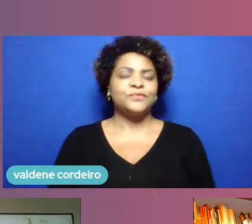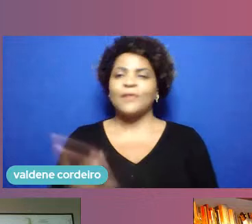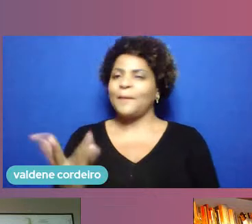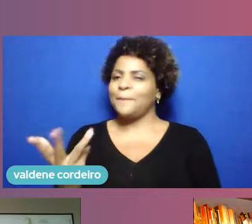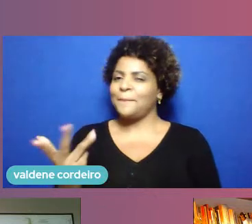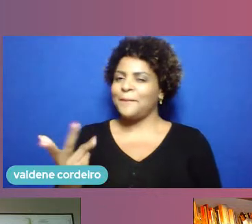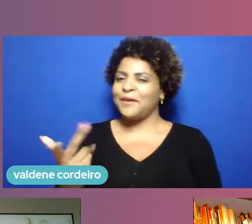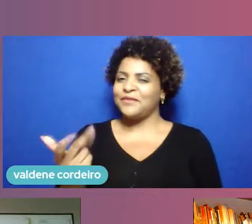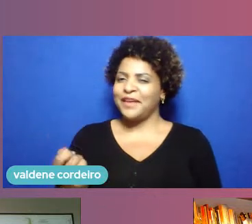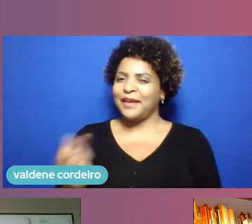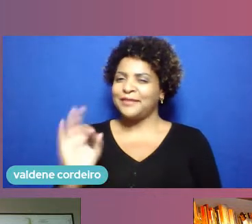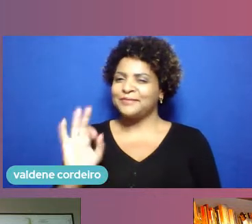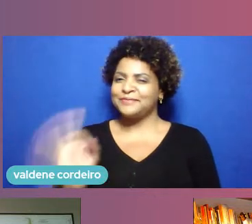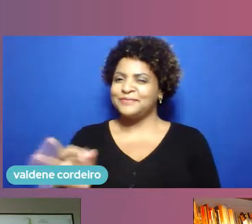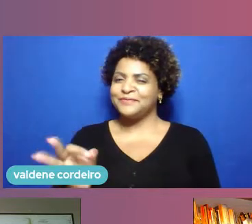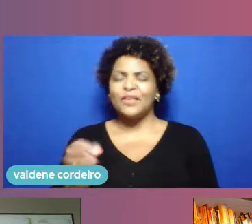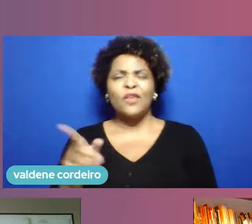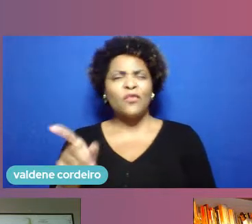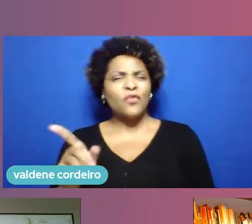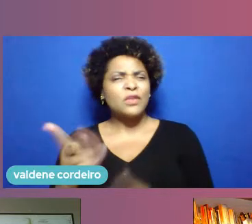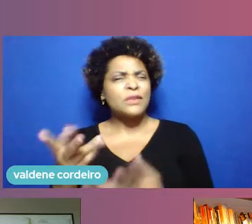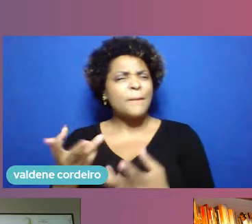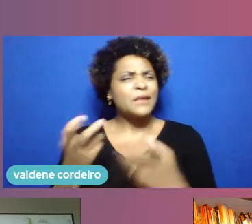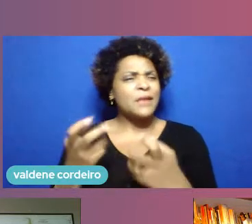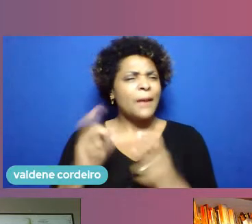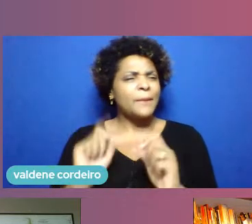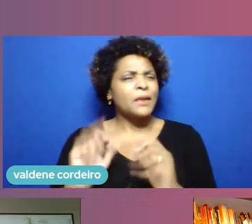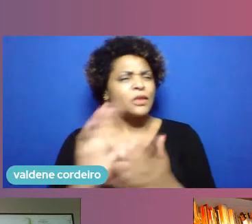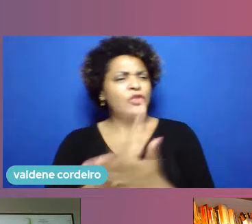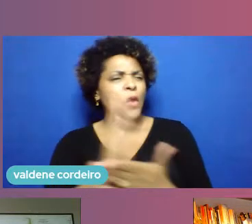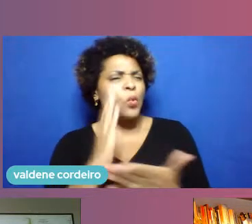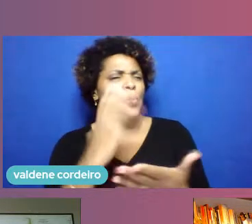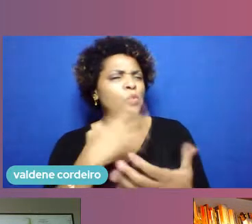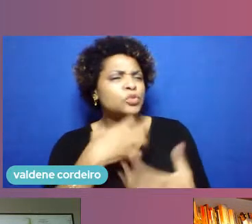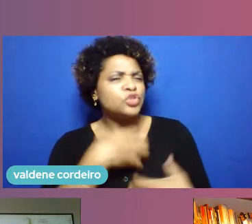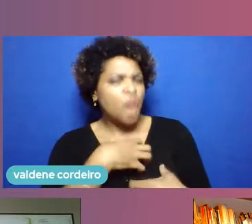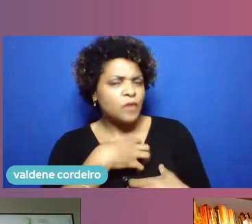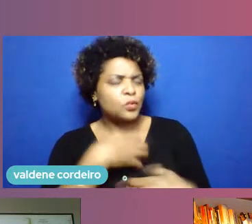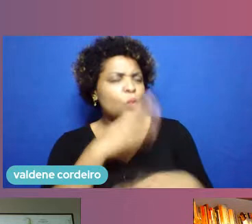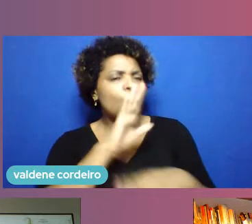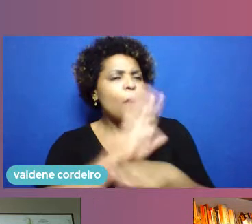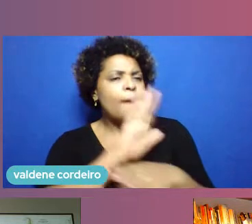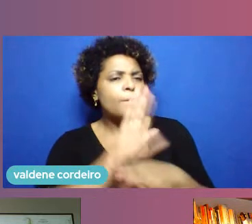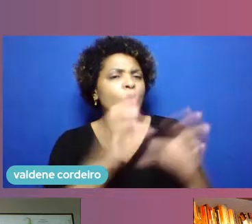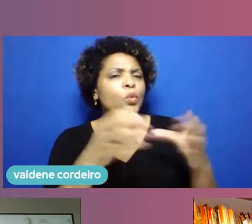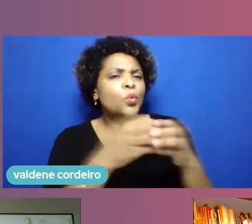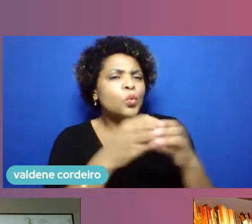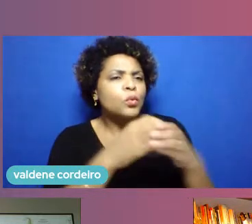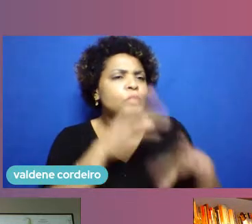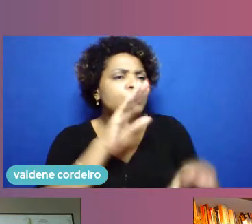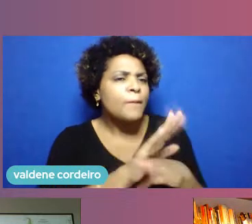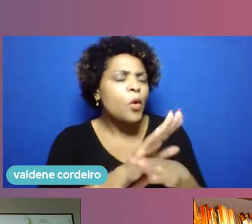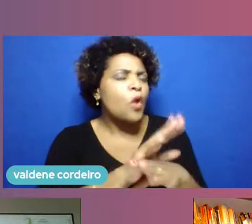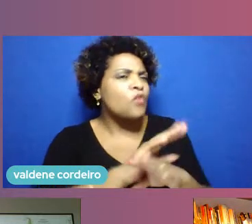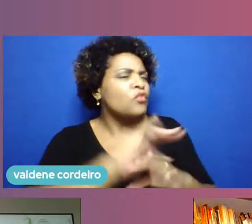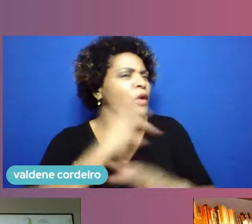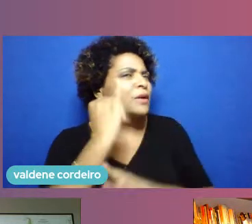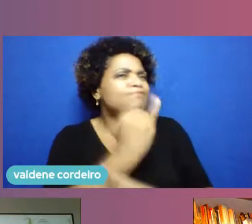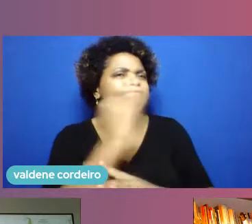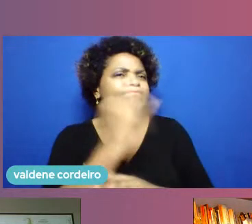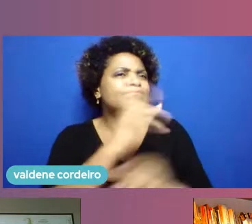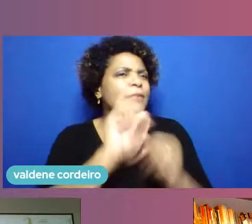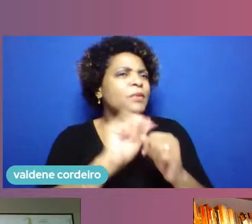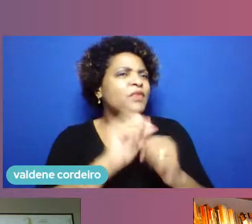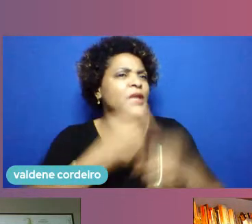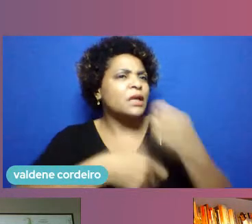percebe que, de alguma forma, o apoio e a rede de apoio foi essencial para conseguir fazer com esses negócios continuassem nascendo e